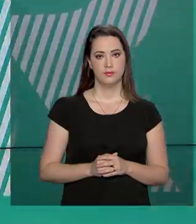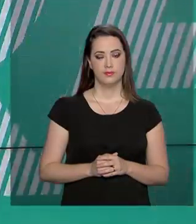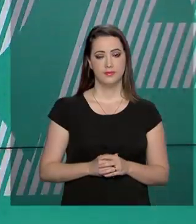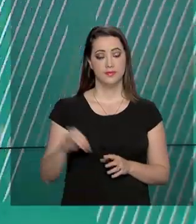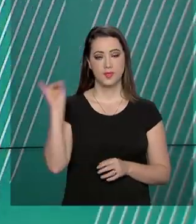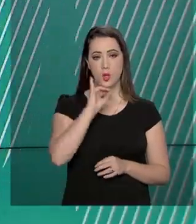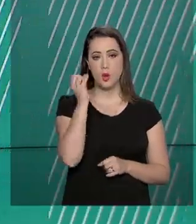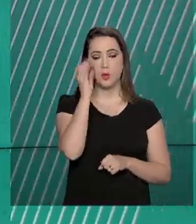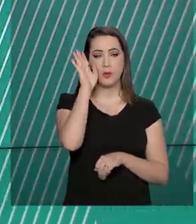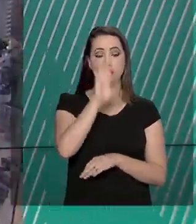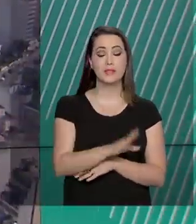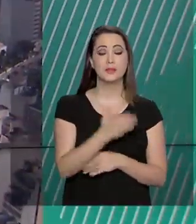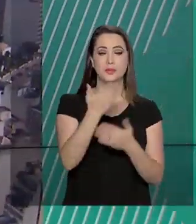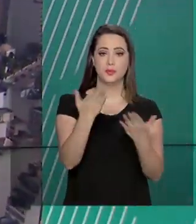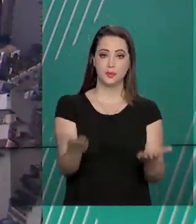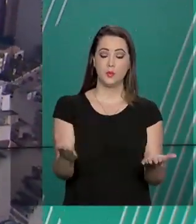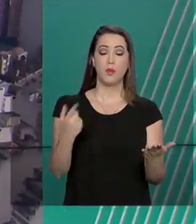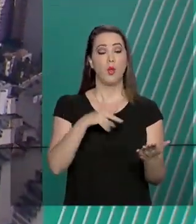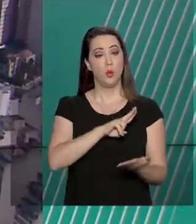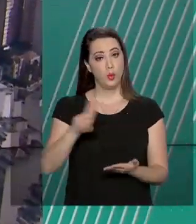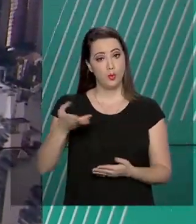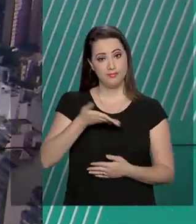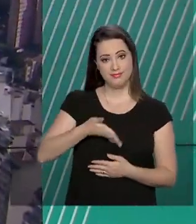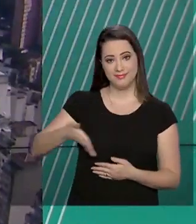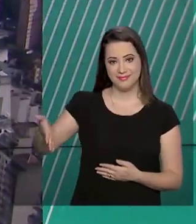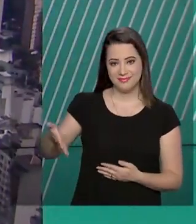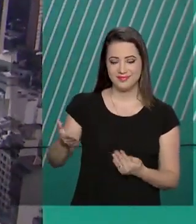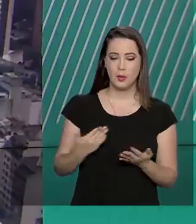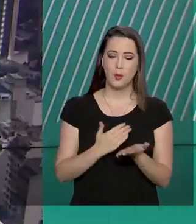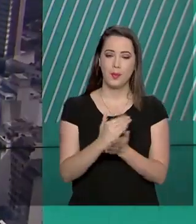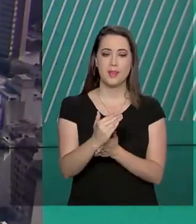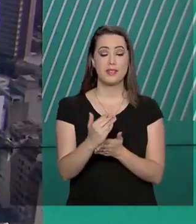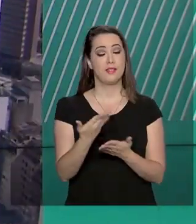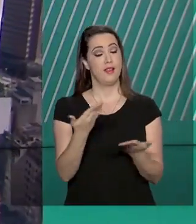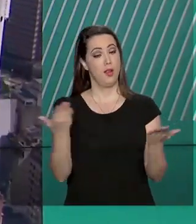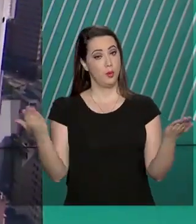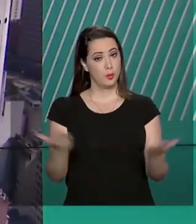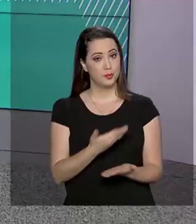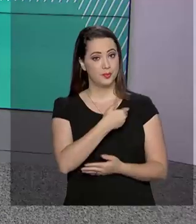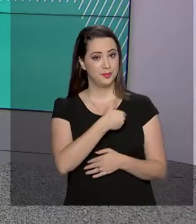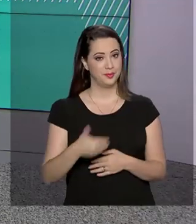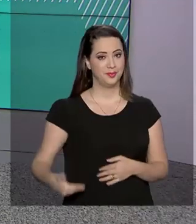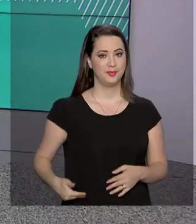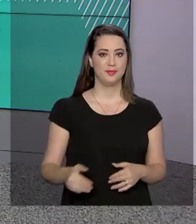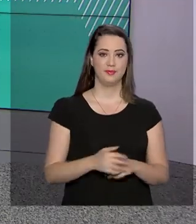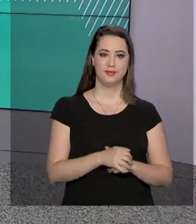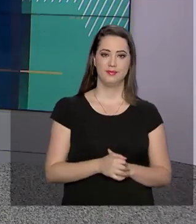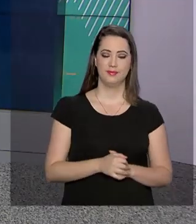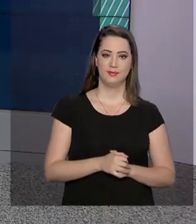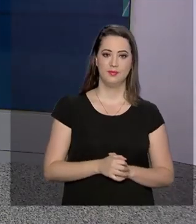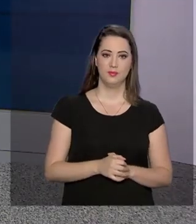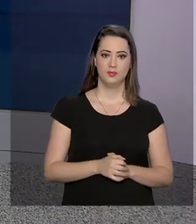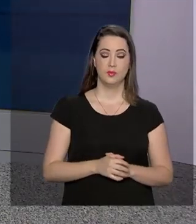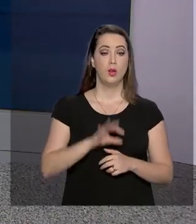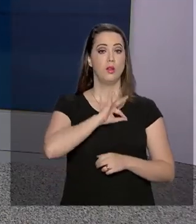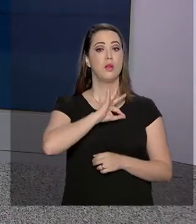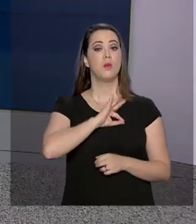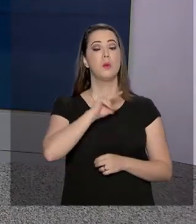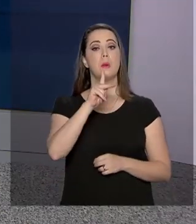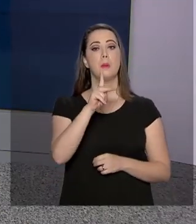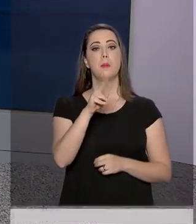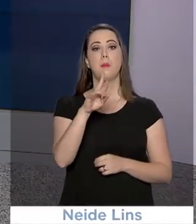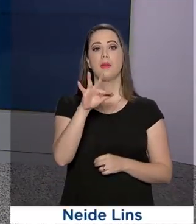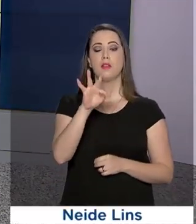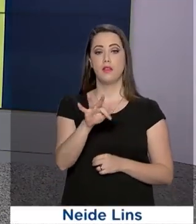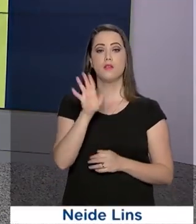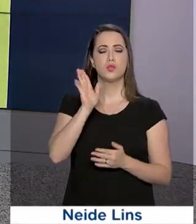Olá, boa tarde para você. Eu sou o Roberto Camargo e está no ar o Governo Agora. A Polícia Rodoviária Federal já